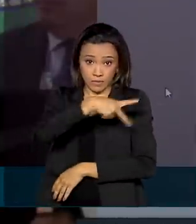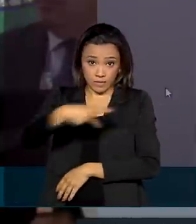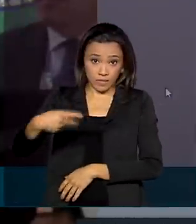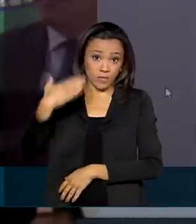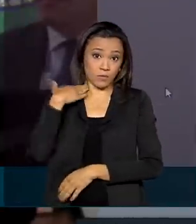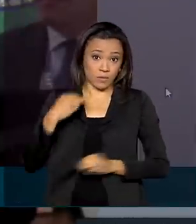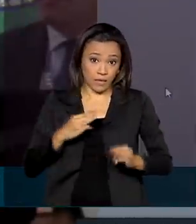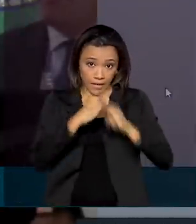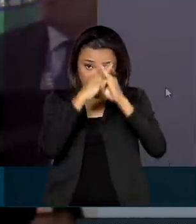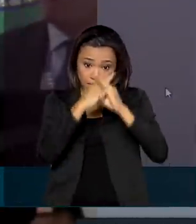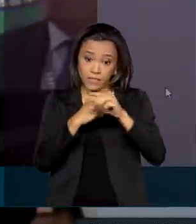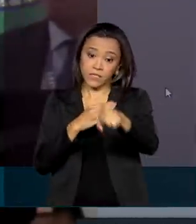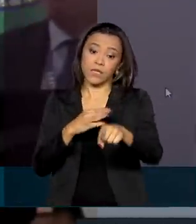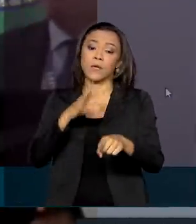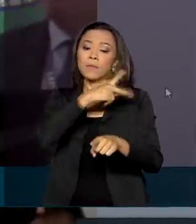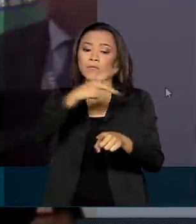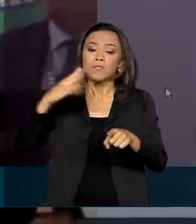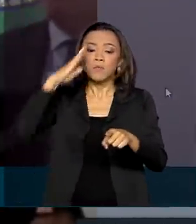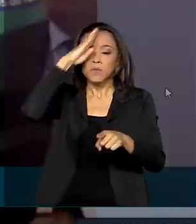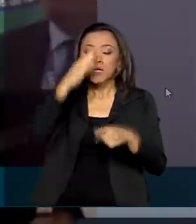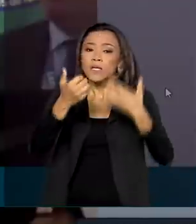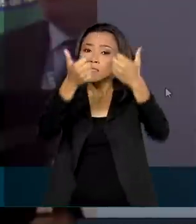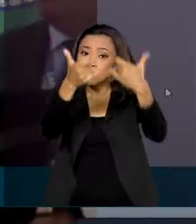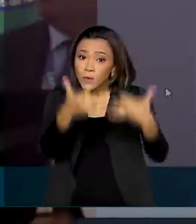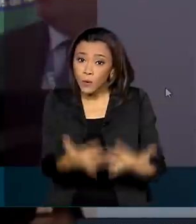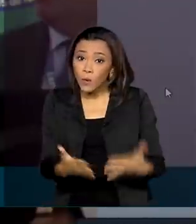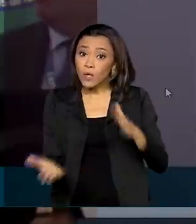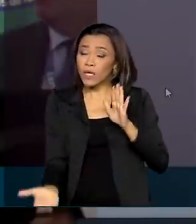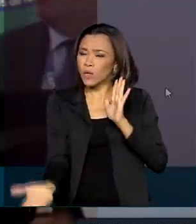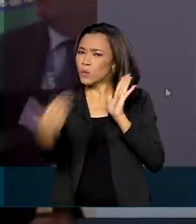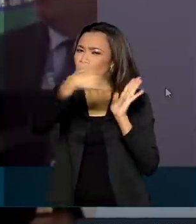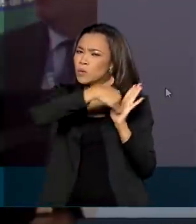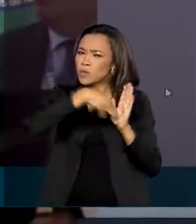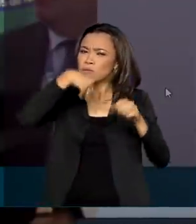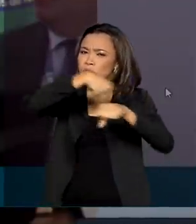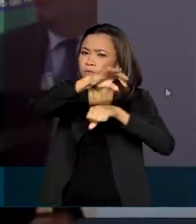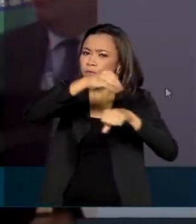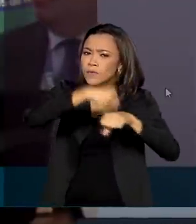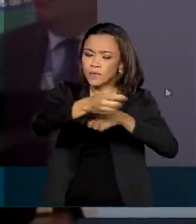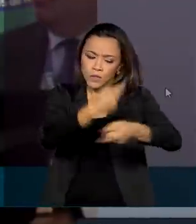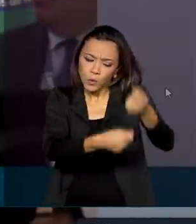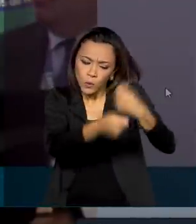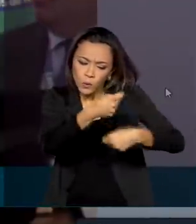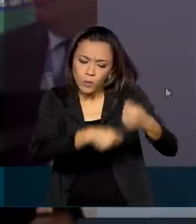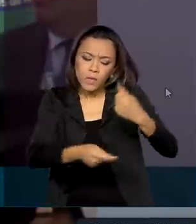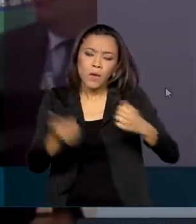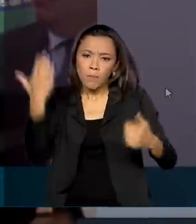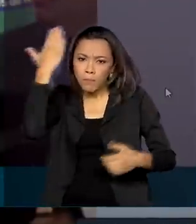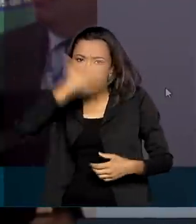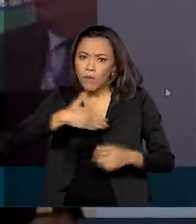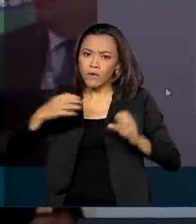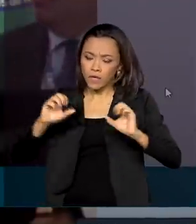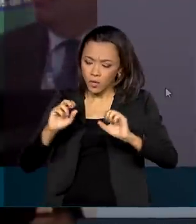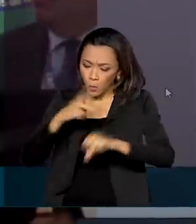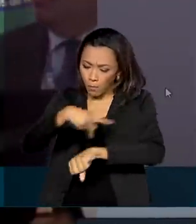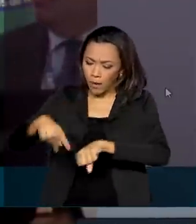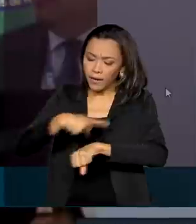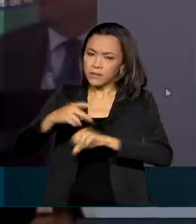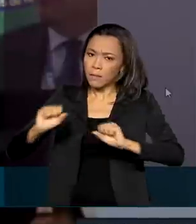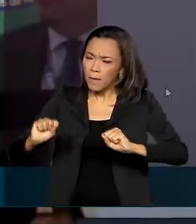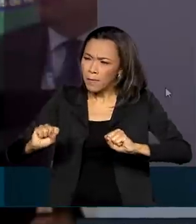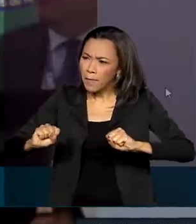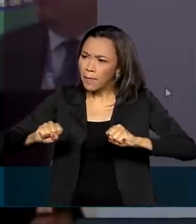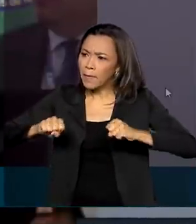Econômica, o presidente Bolsonaro disse que os últimos índices da economia mostram que a recuperação do país está sendo